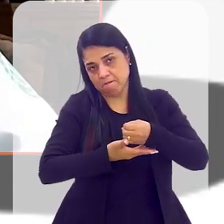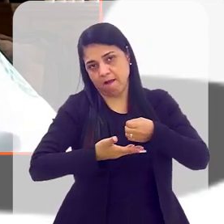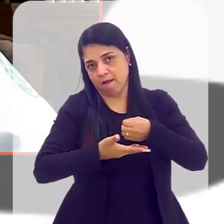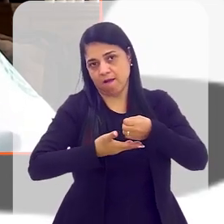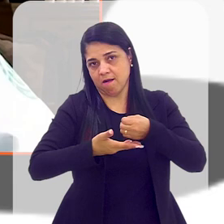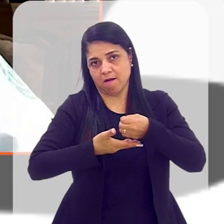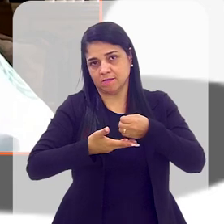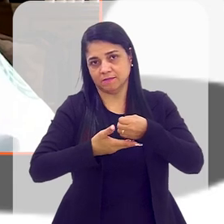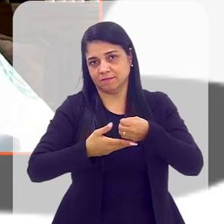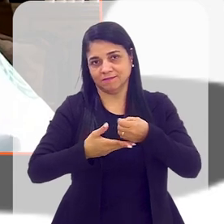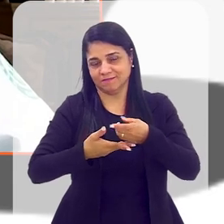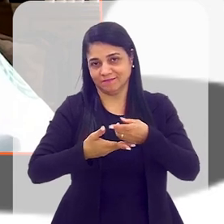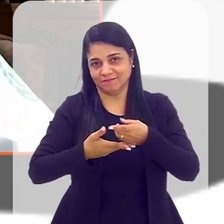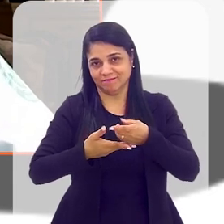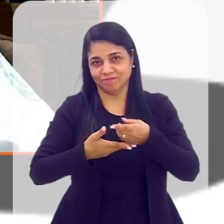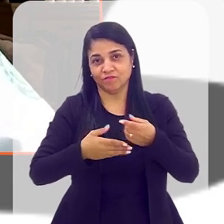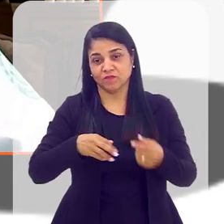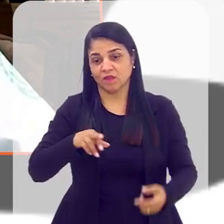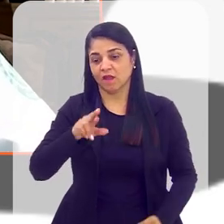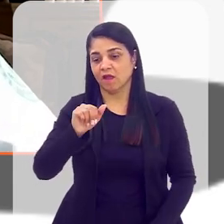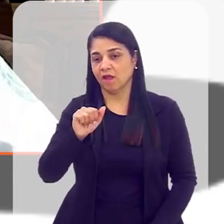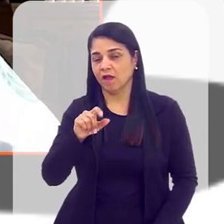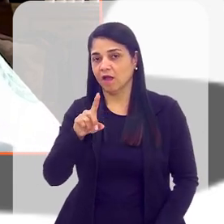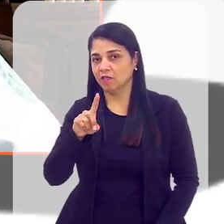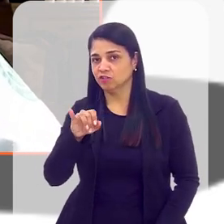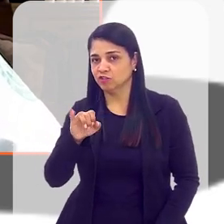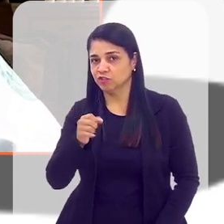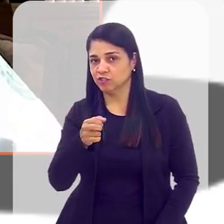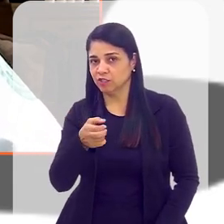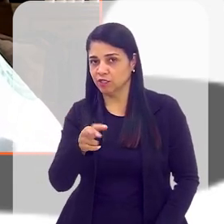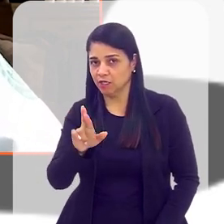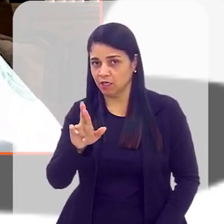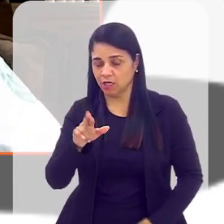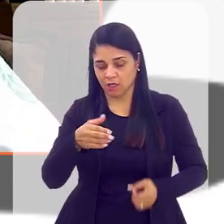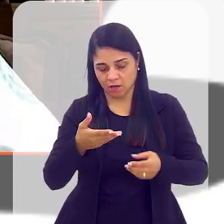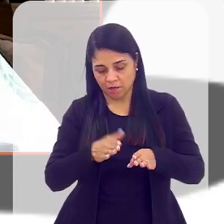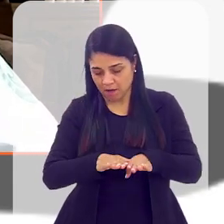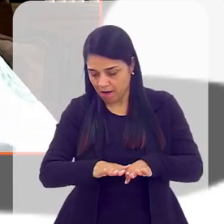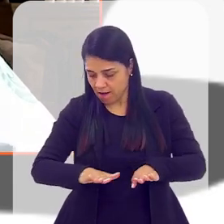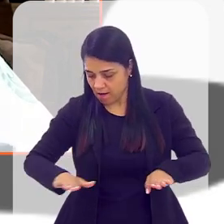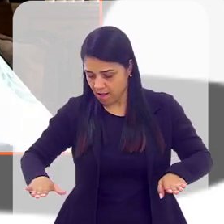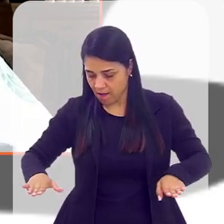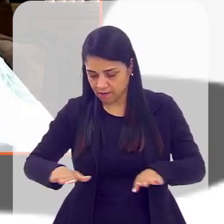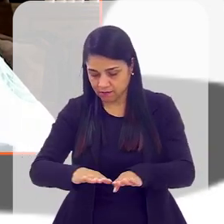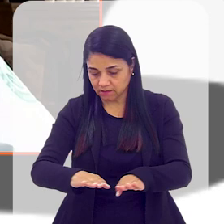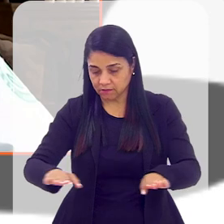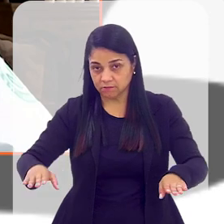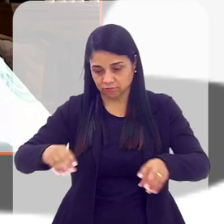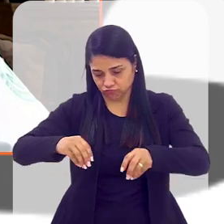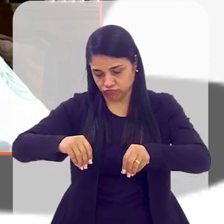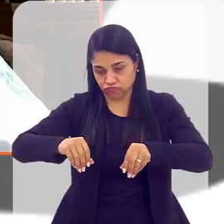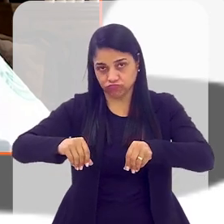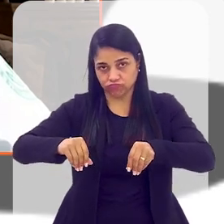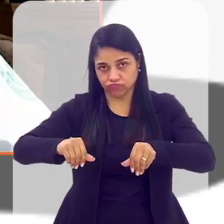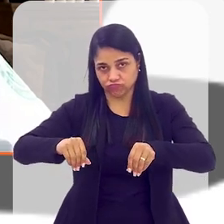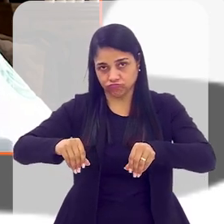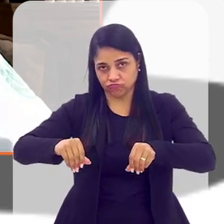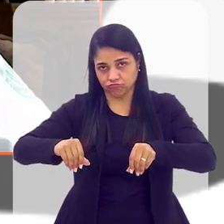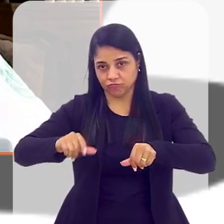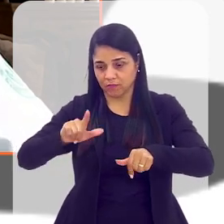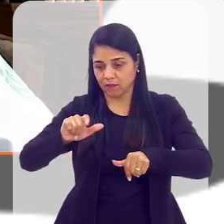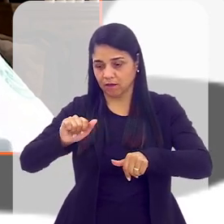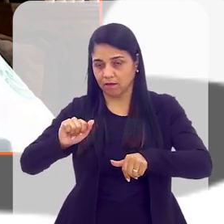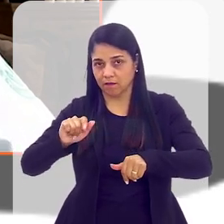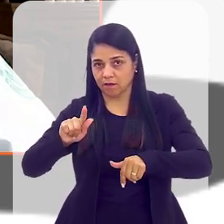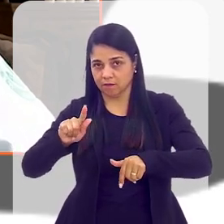Não precisa ser uma fundação profunda. Só um radier, que é uma laje de... O radier é uma laje colocada diretamente sobre o terreno. E